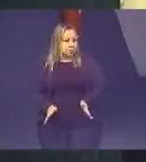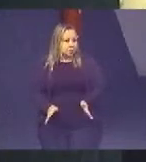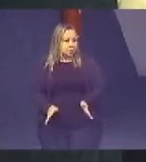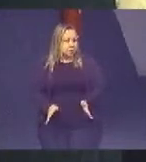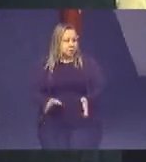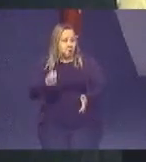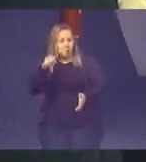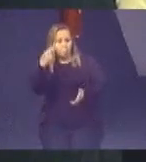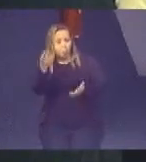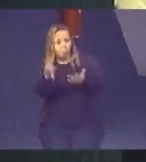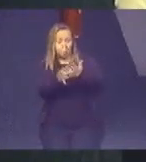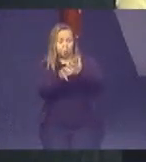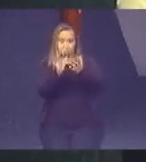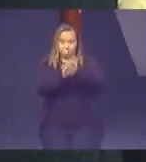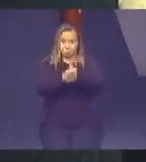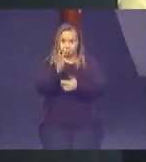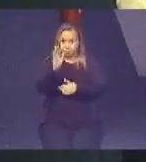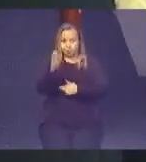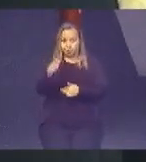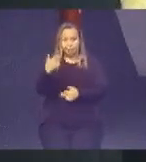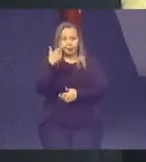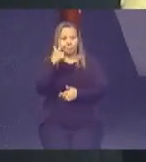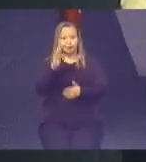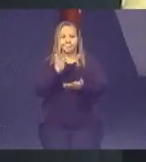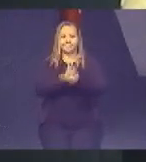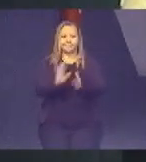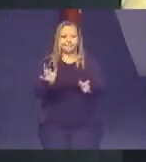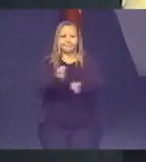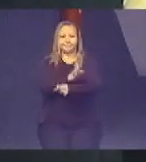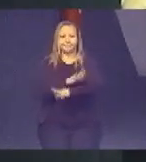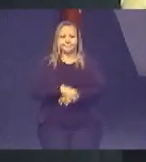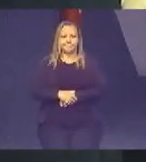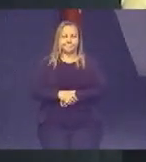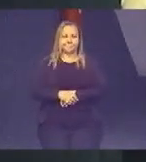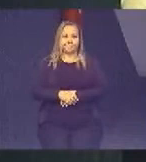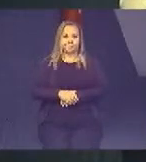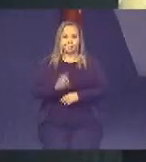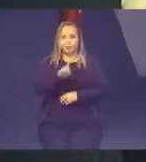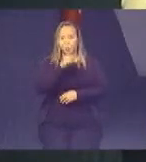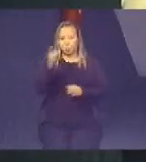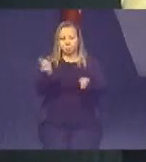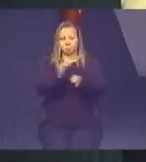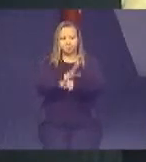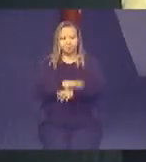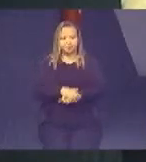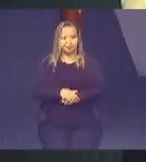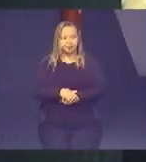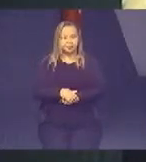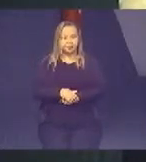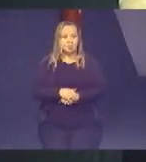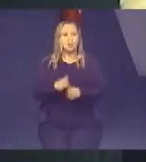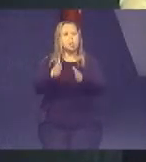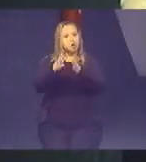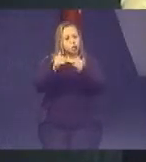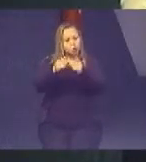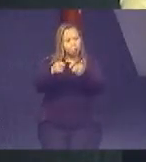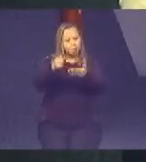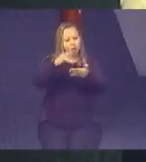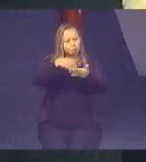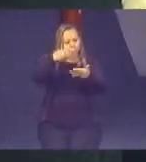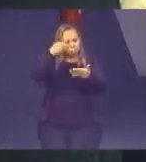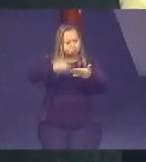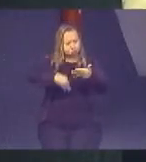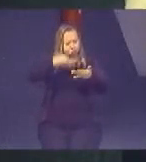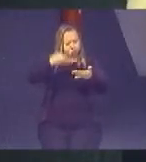casamento já está vencida. Então, eu peço que elas venham para mim corrigida. E muitas vezes eles